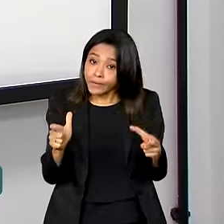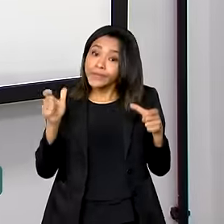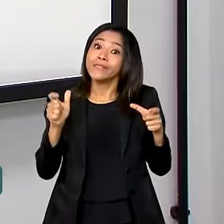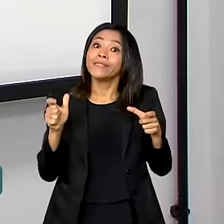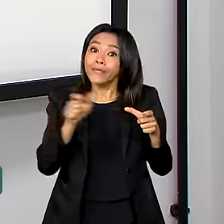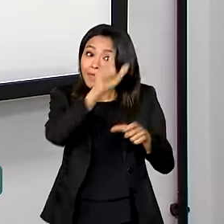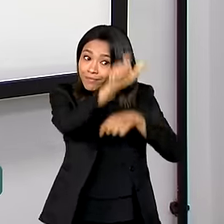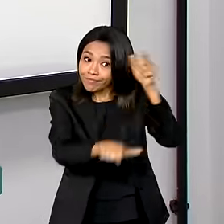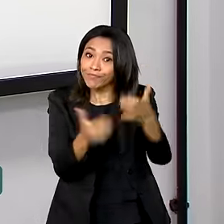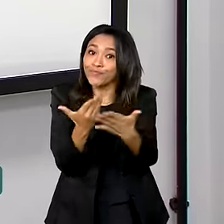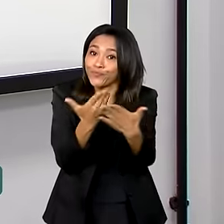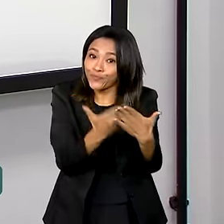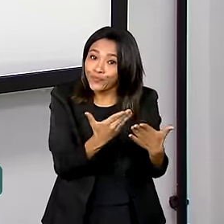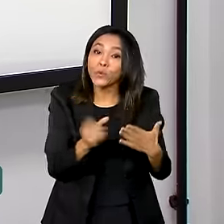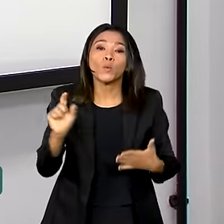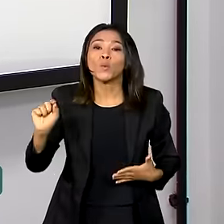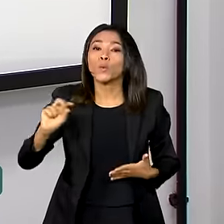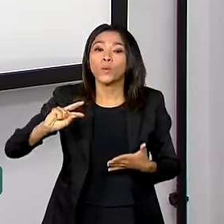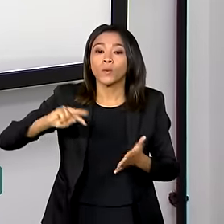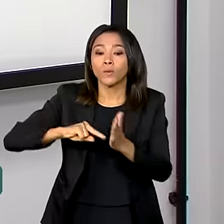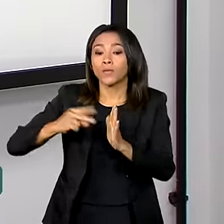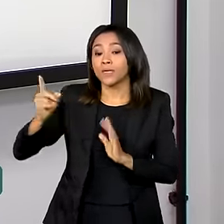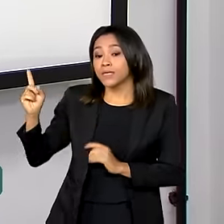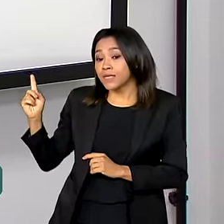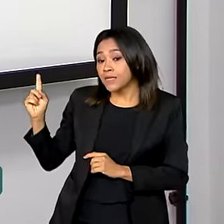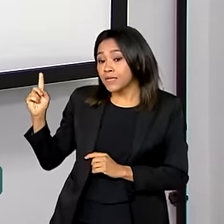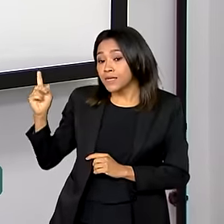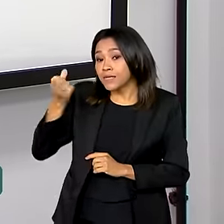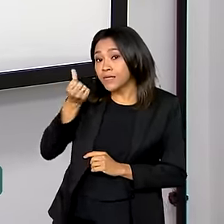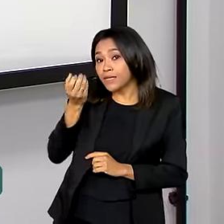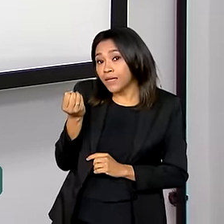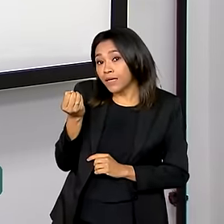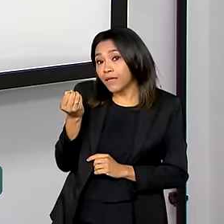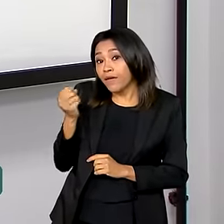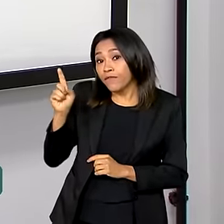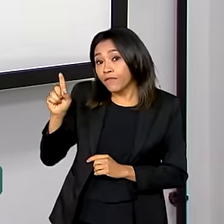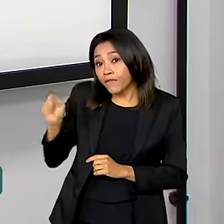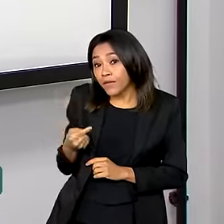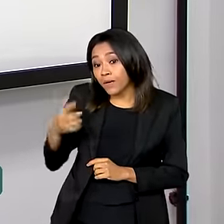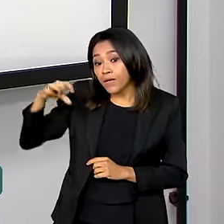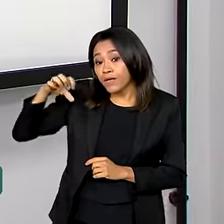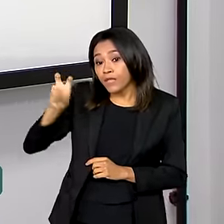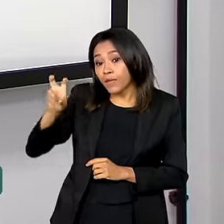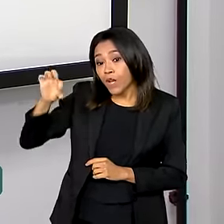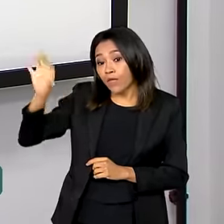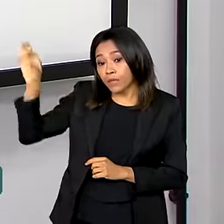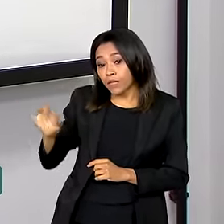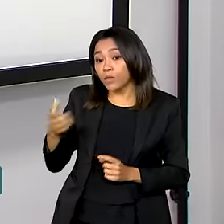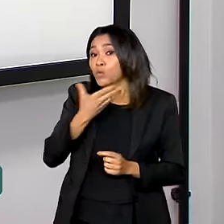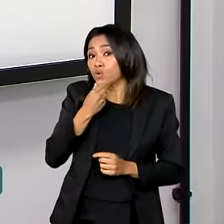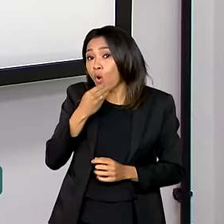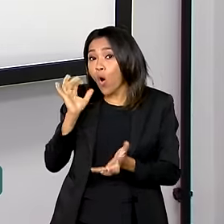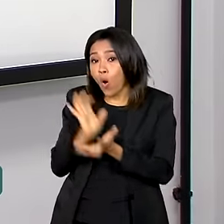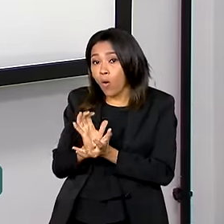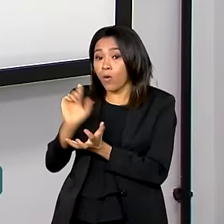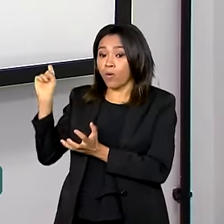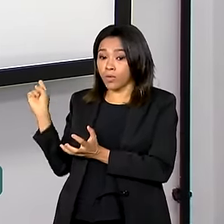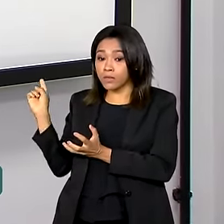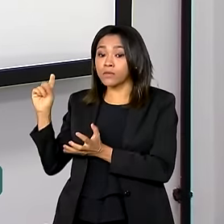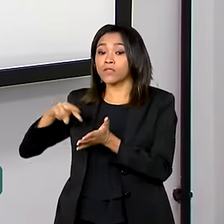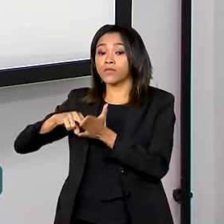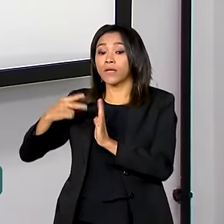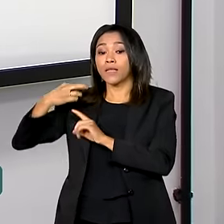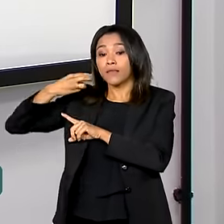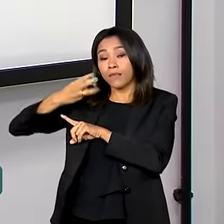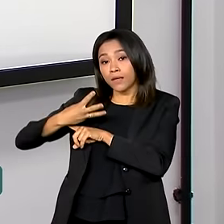estudantes, equivalem a 60,59%, enquanto os homens representam